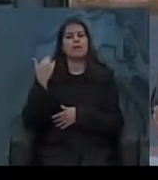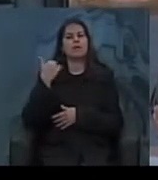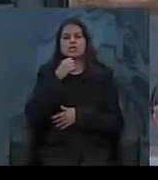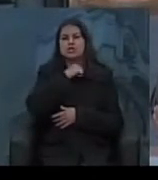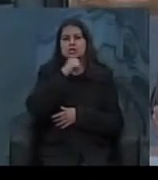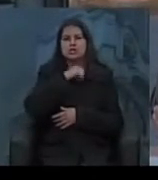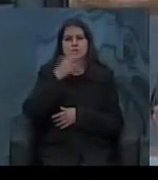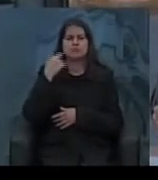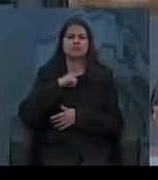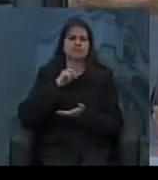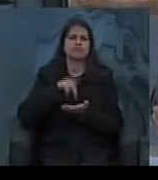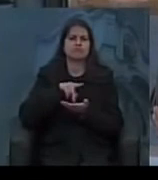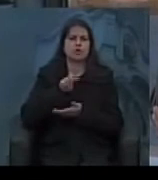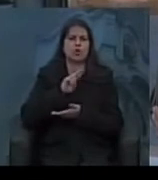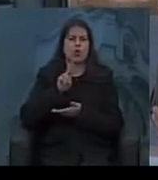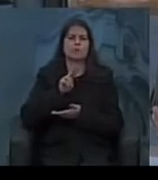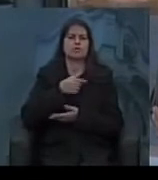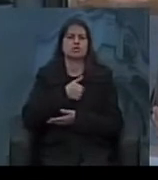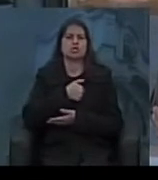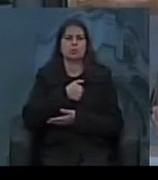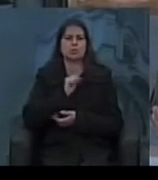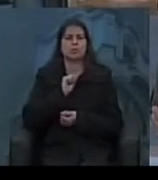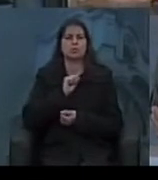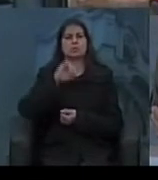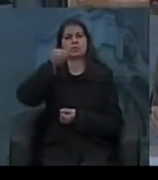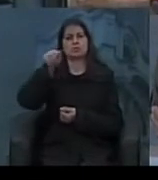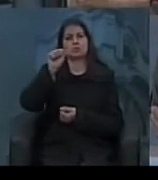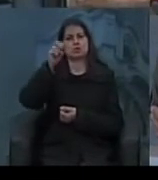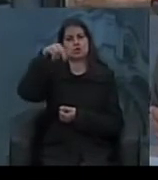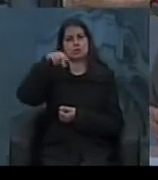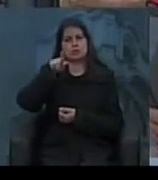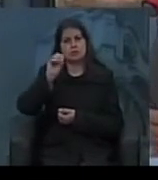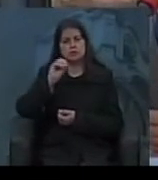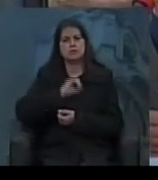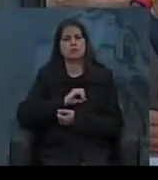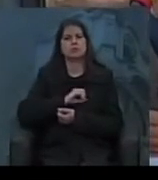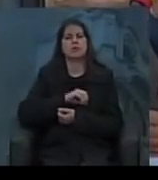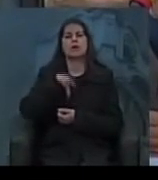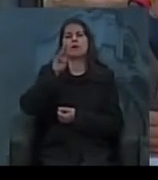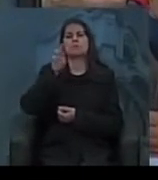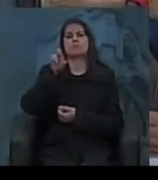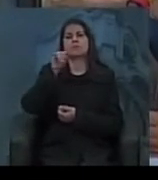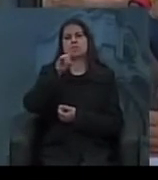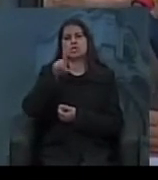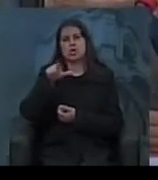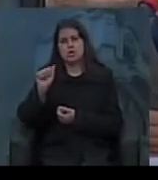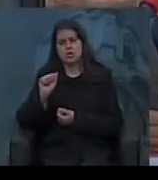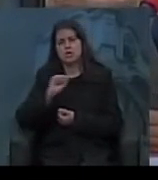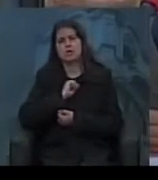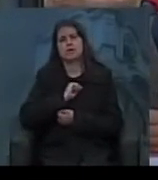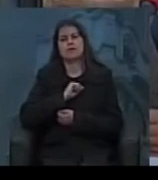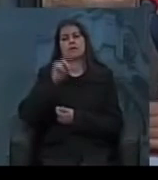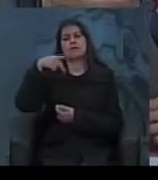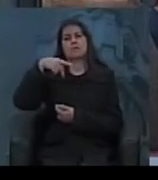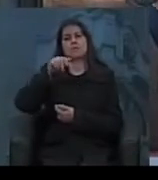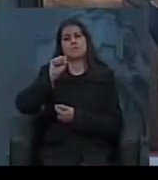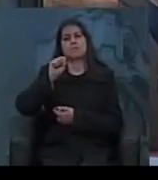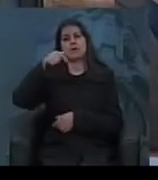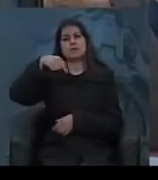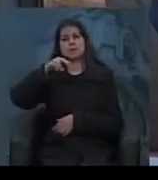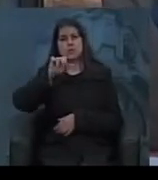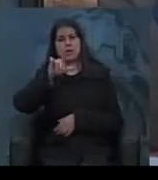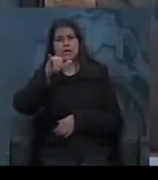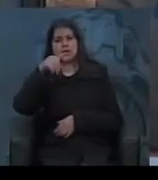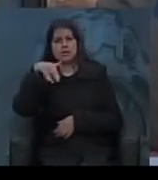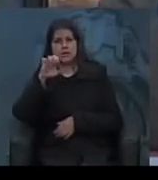verdade traz esses nomes Getúlio, Jango, Brizola Pasqualini entre outros e a questão da demissão do Jango o próprio